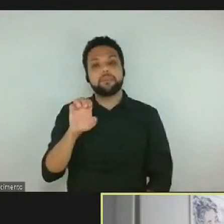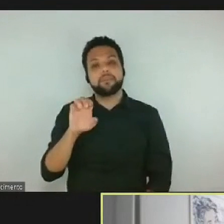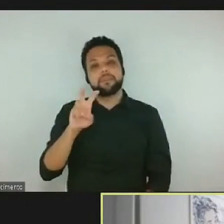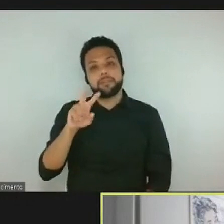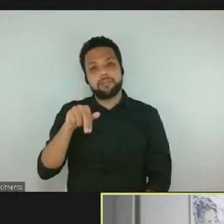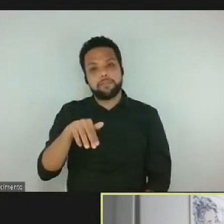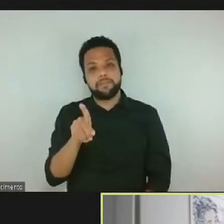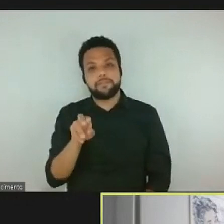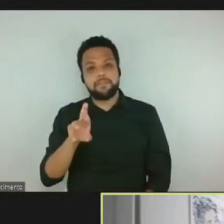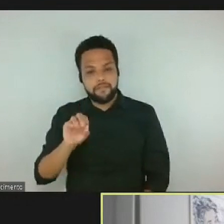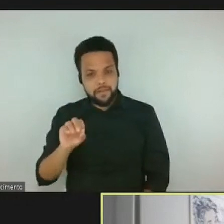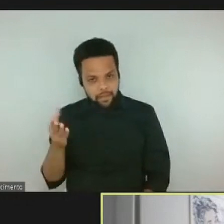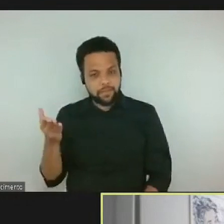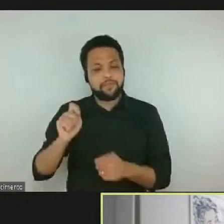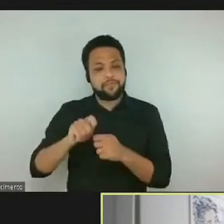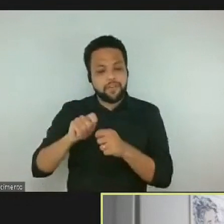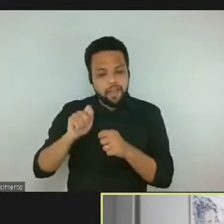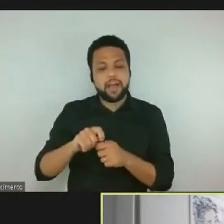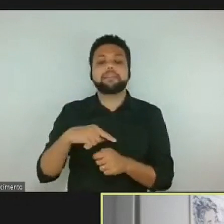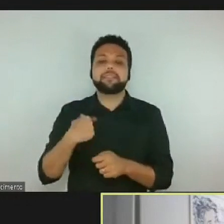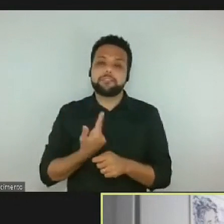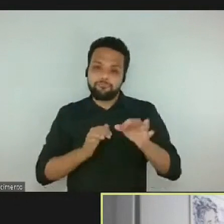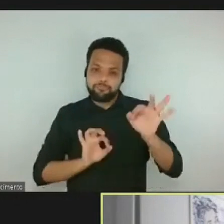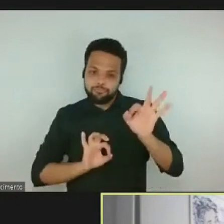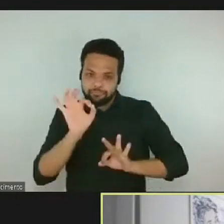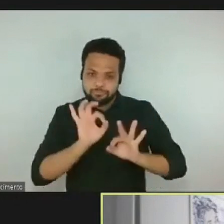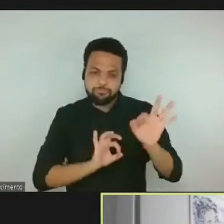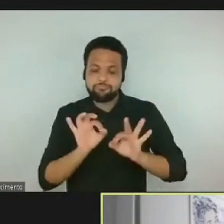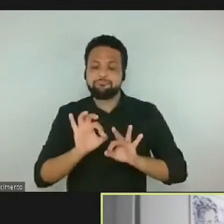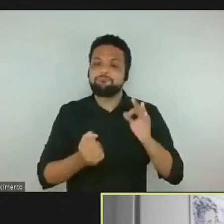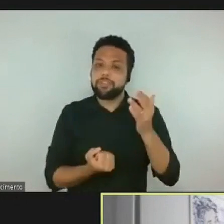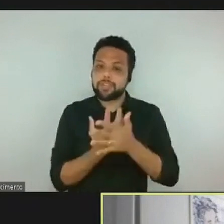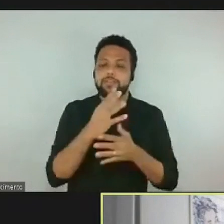que a gente, às vezes, organiza para um determinado grupo,